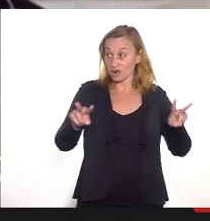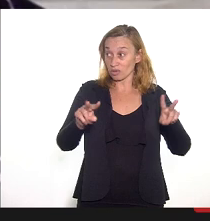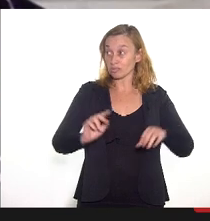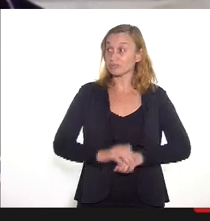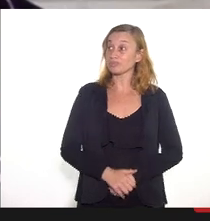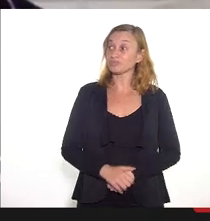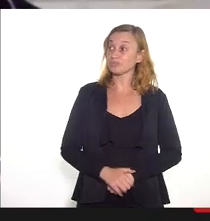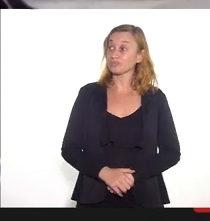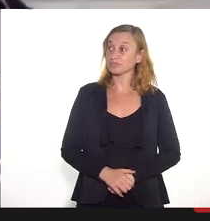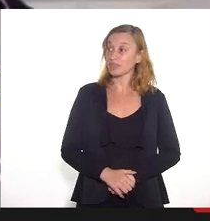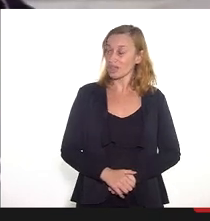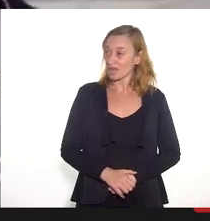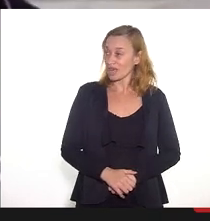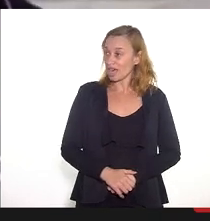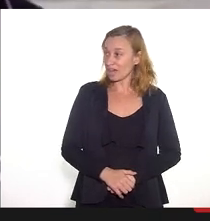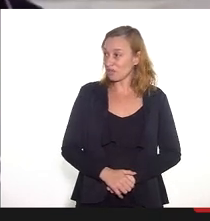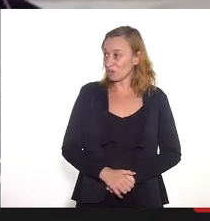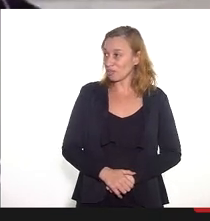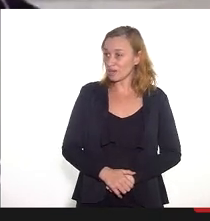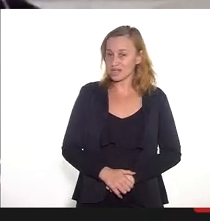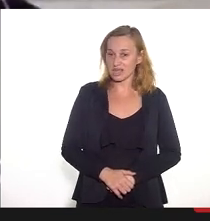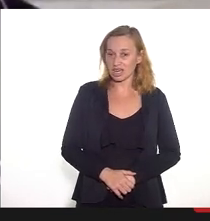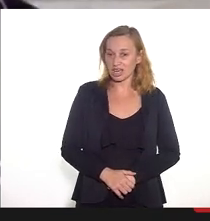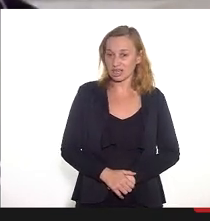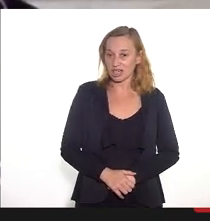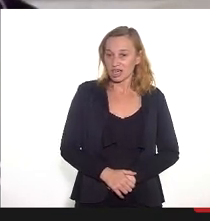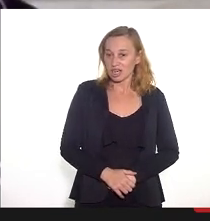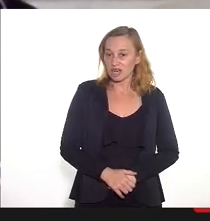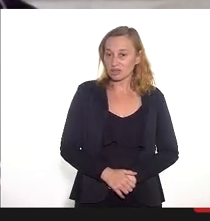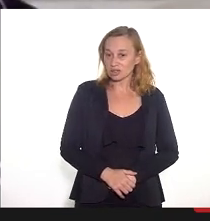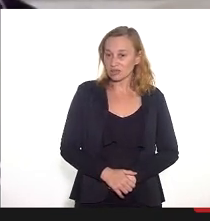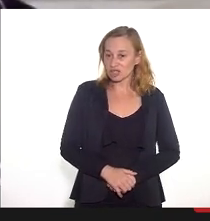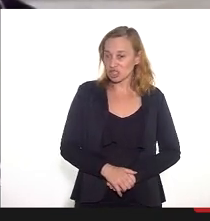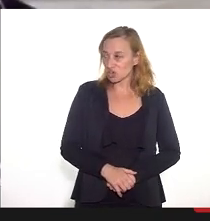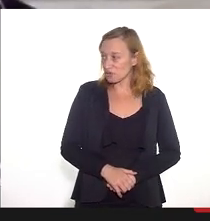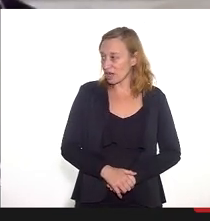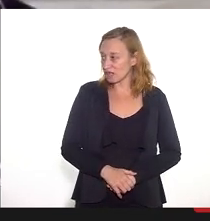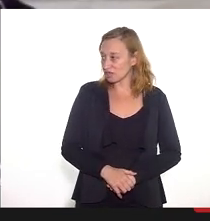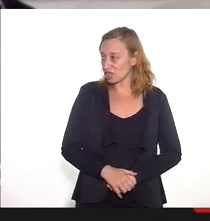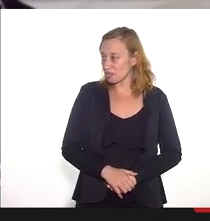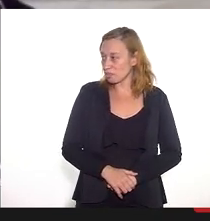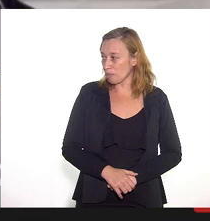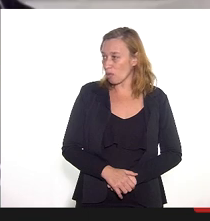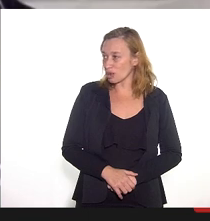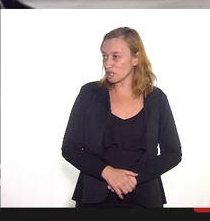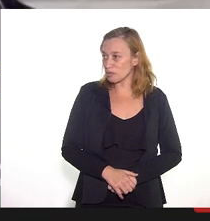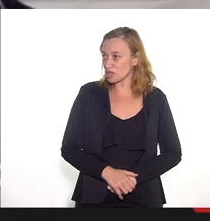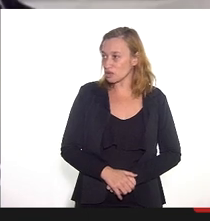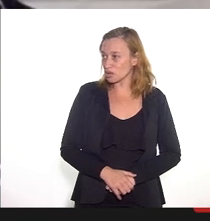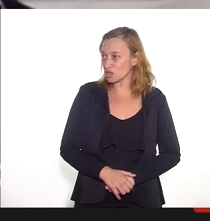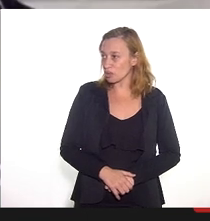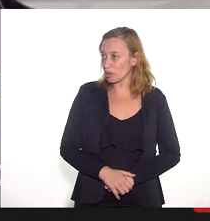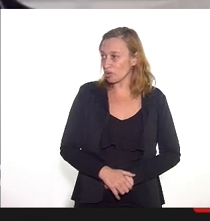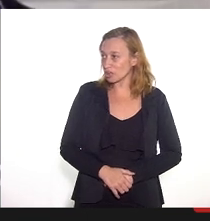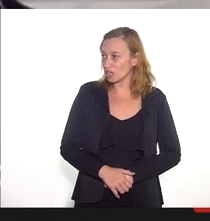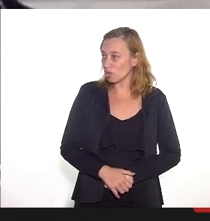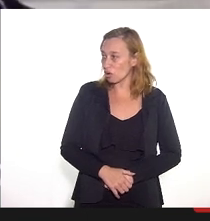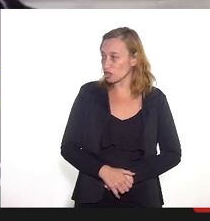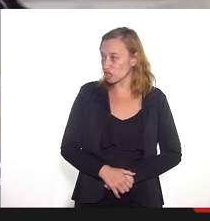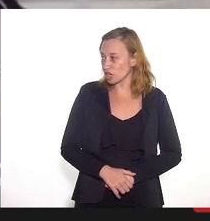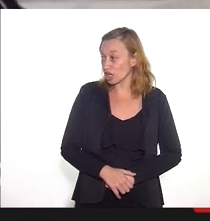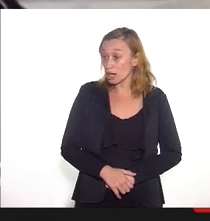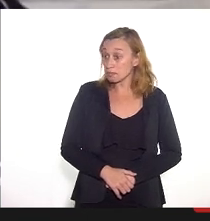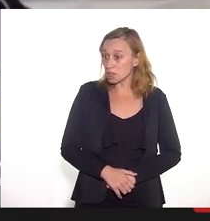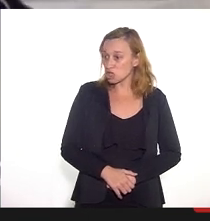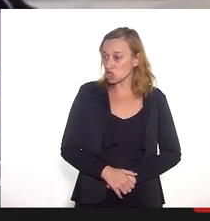audiência? Obrigada. Queria, então, passar a palavra para o secretário para as